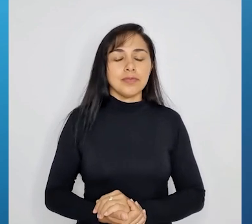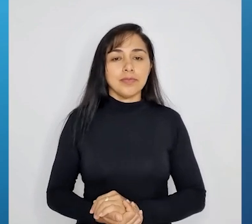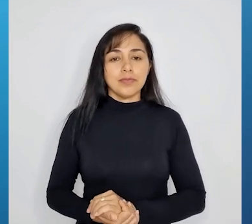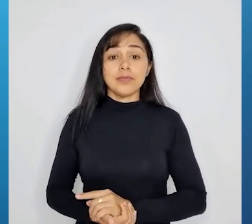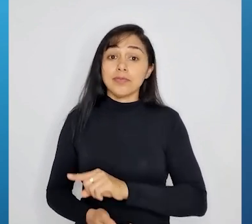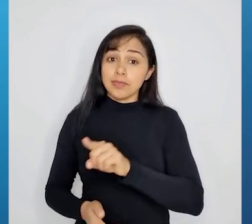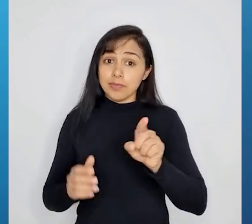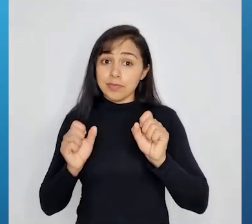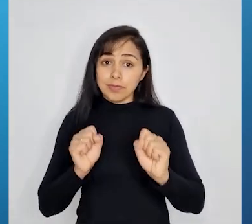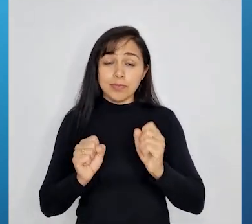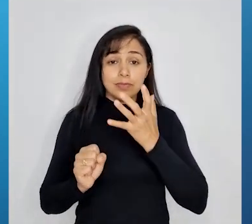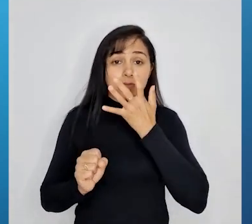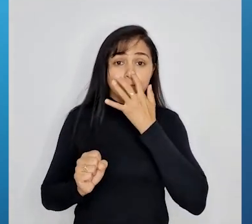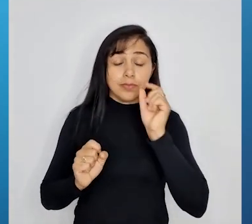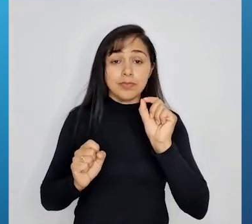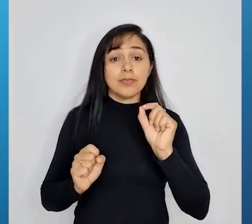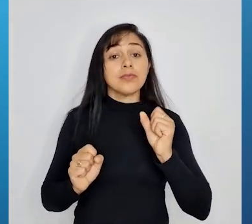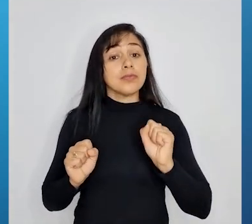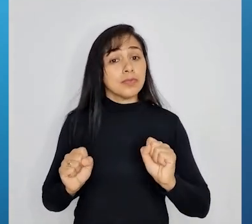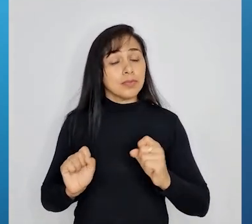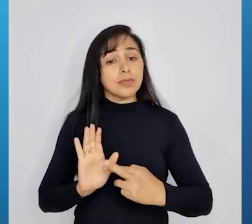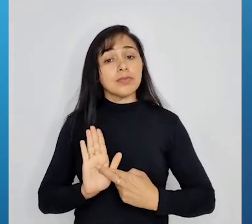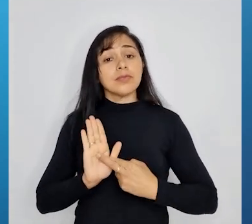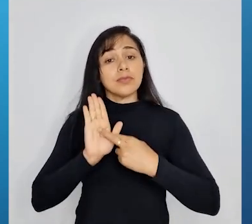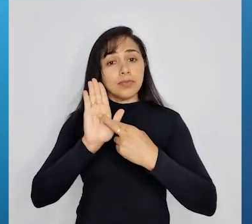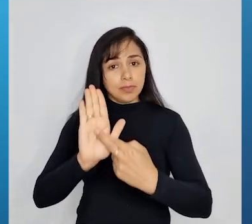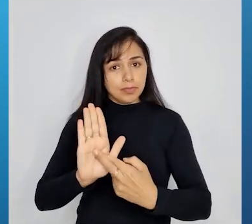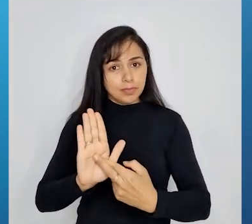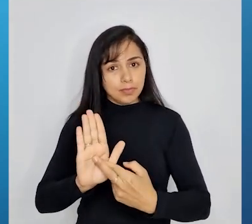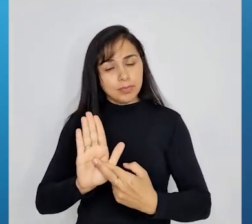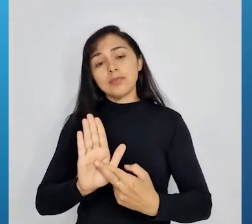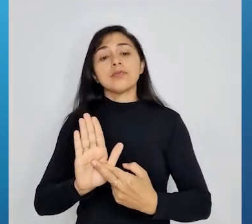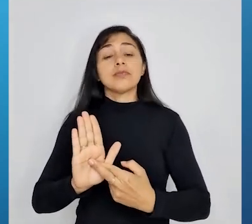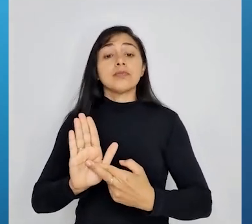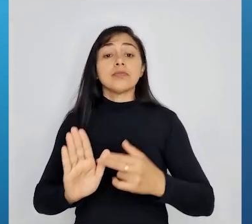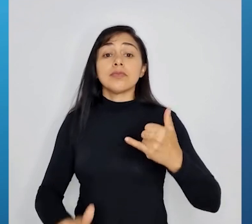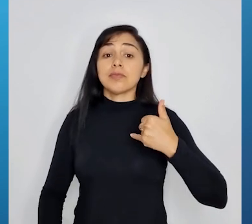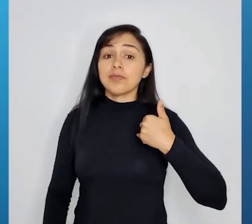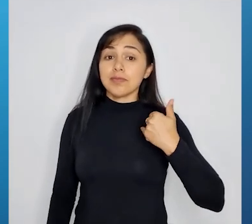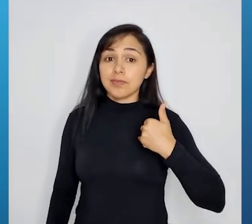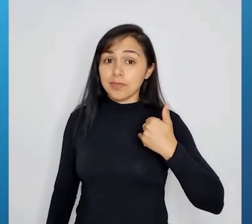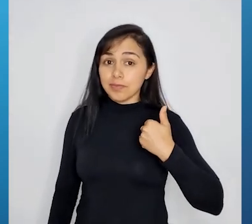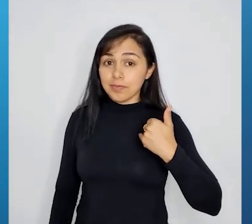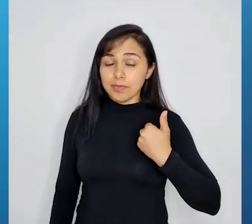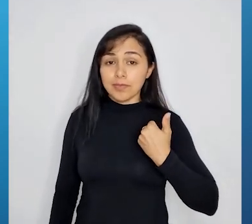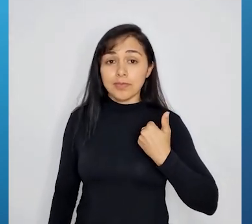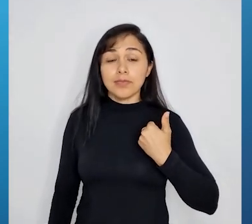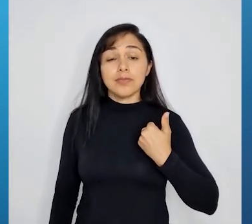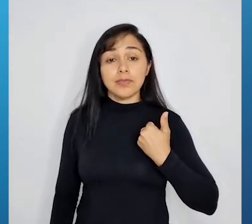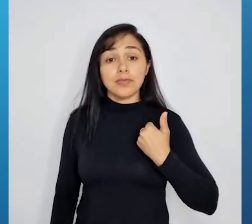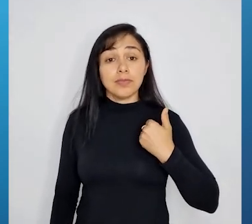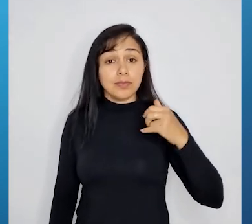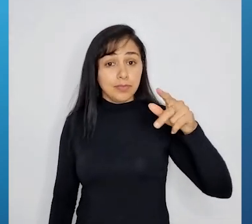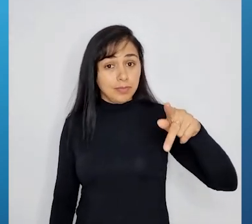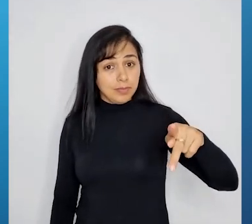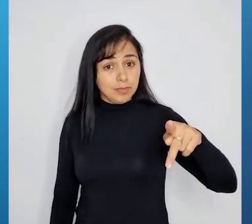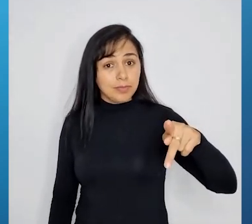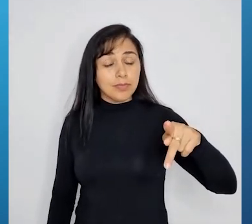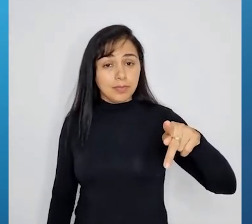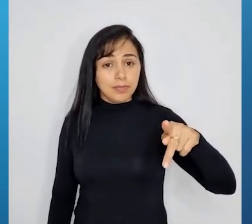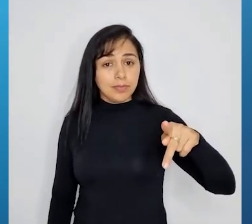Então, você observa que eu posso representar que a idade de Pedro